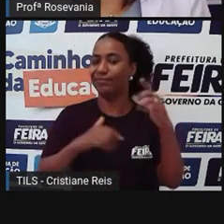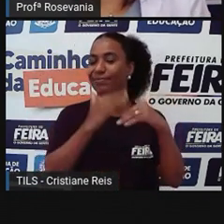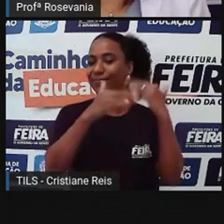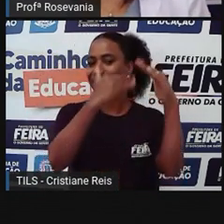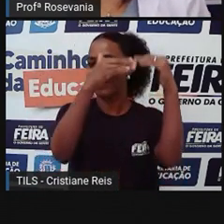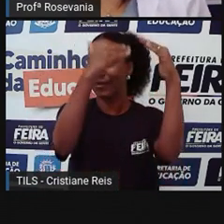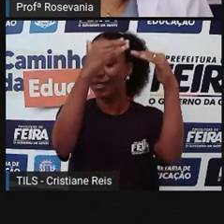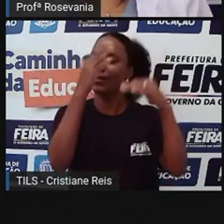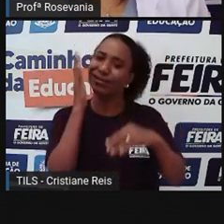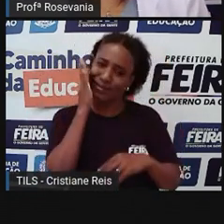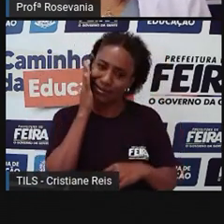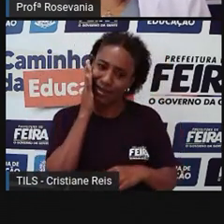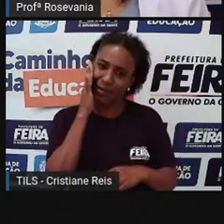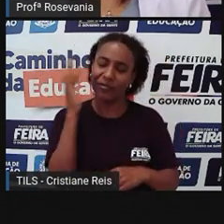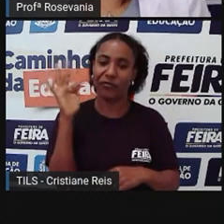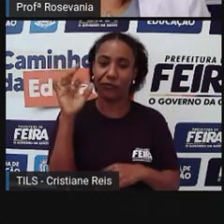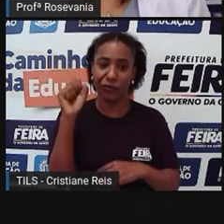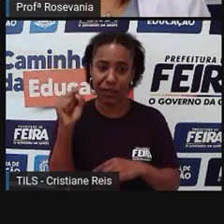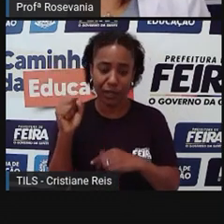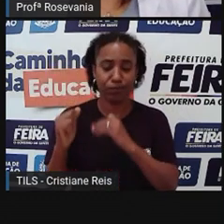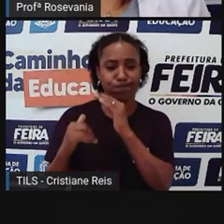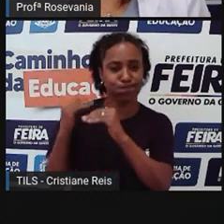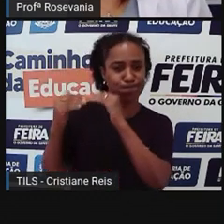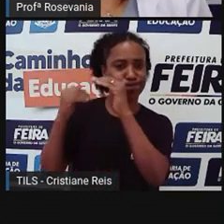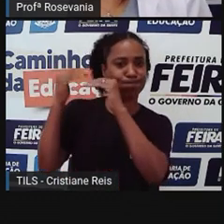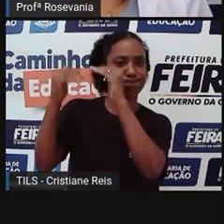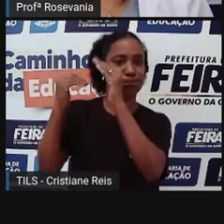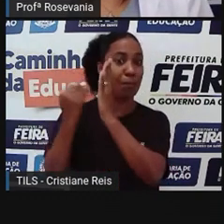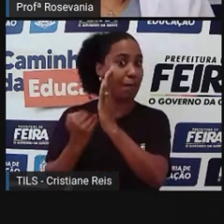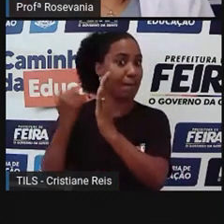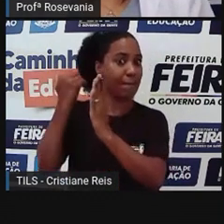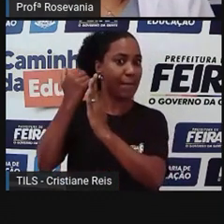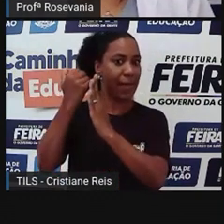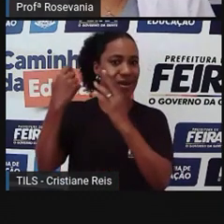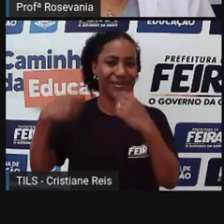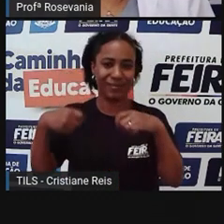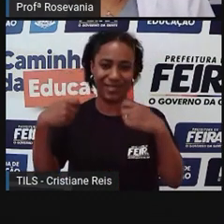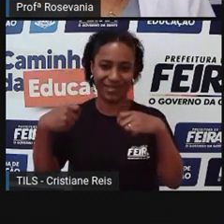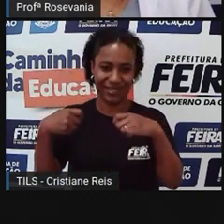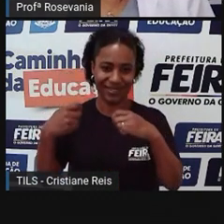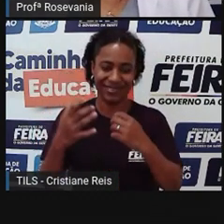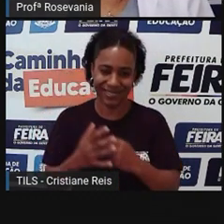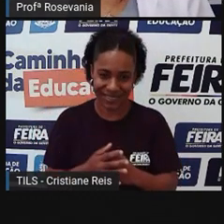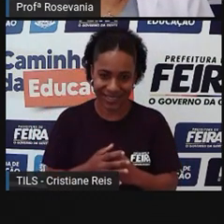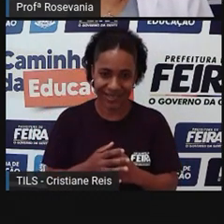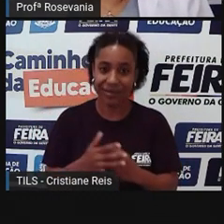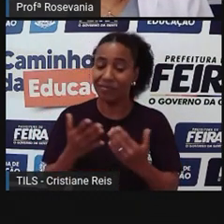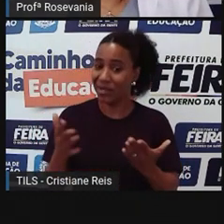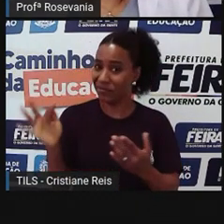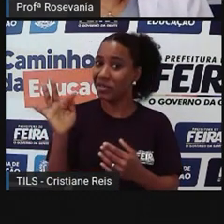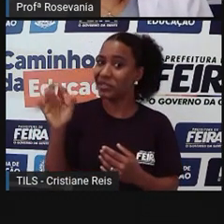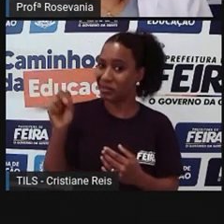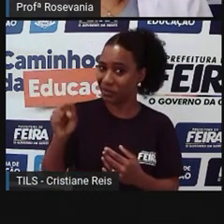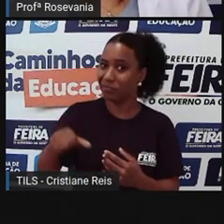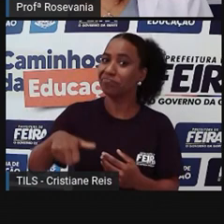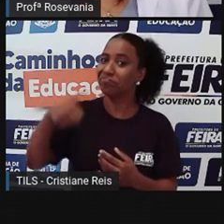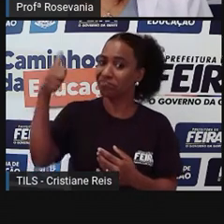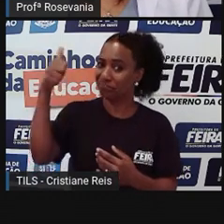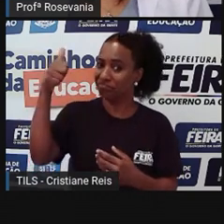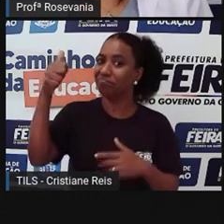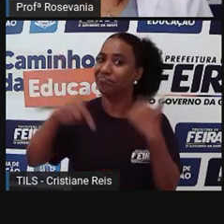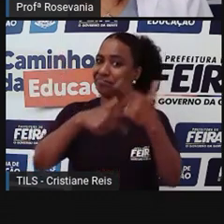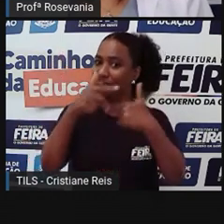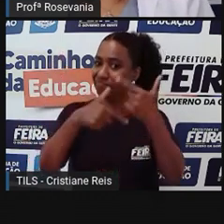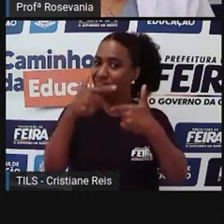ainda precisa de algumas coisas, mas nós temos uma série de serviços que algumas cidades, às vezes, não conseguem, né, comportar a quantidade de